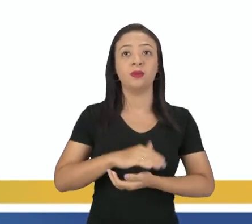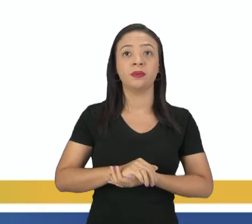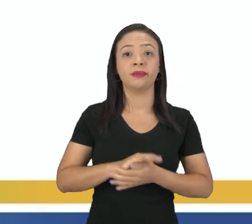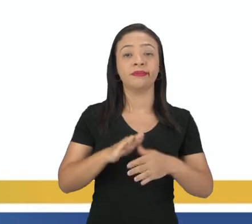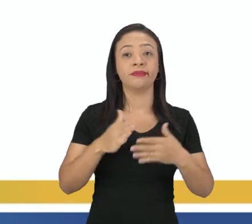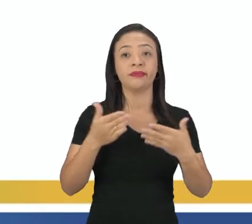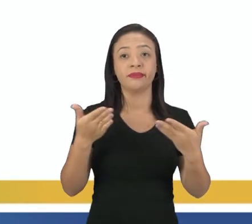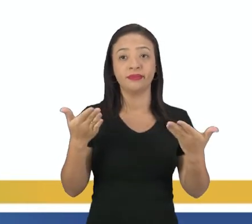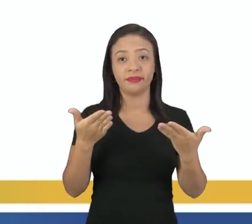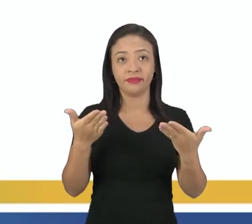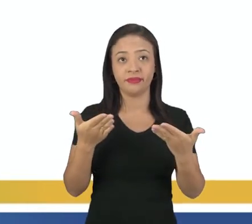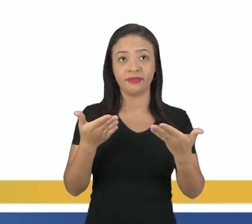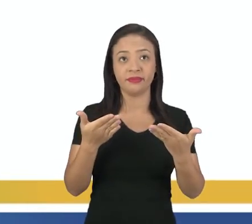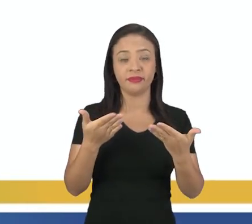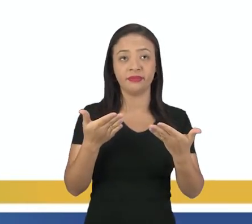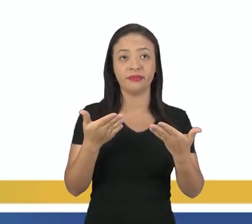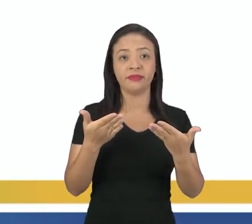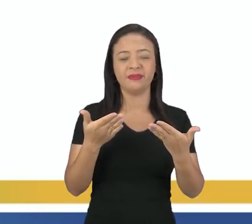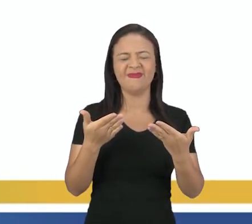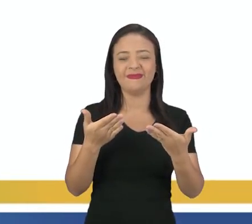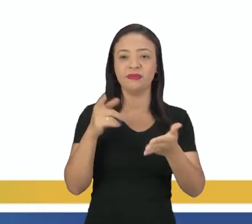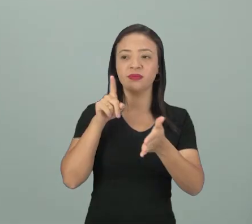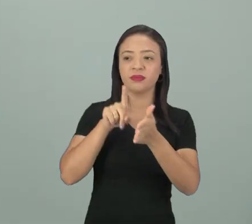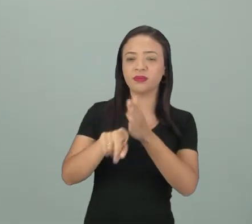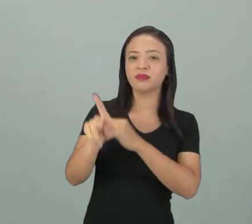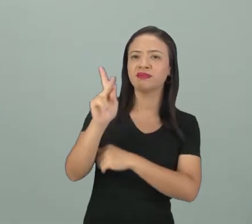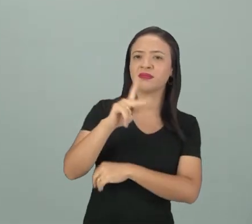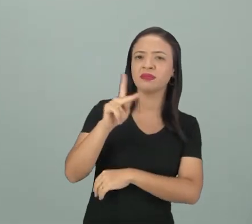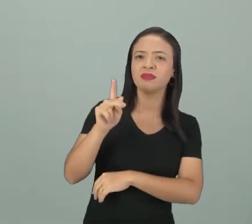Então, é isso aí, galerinha. Professor.